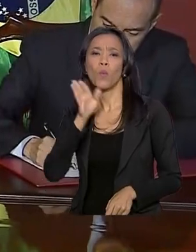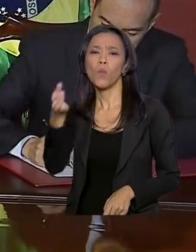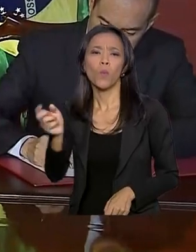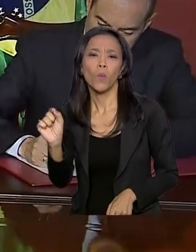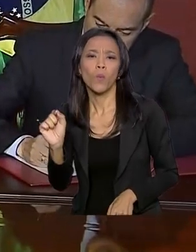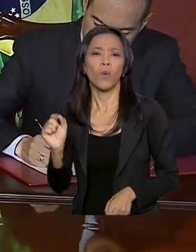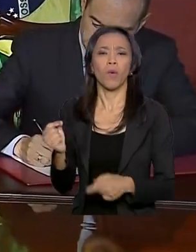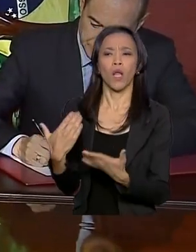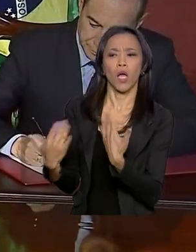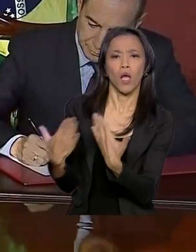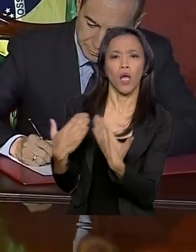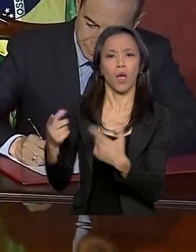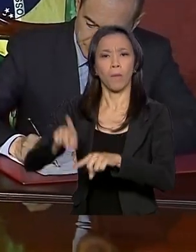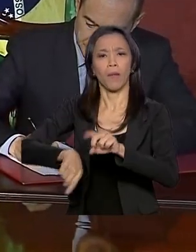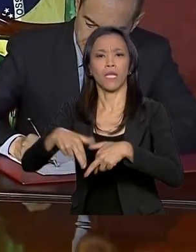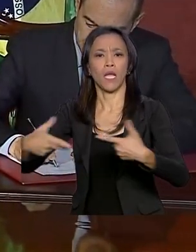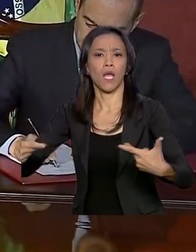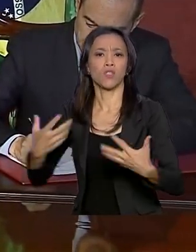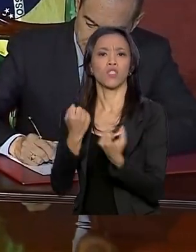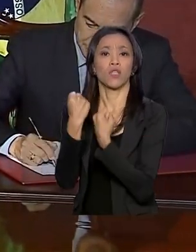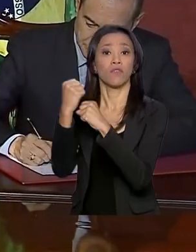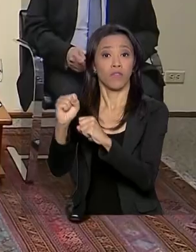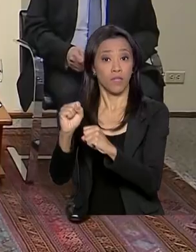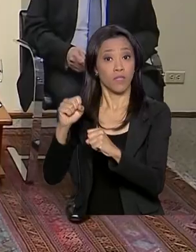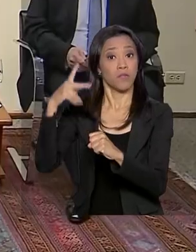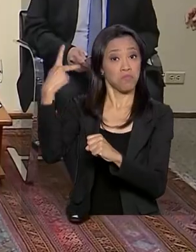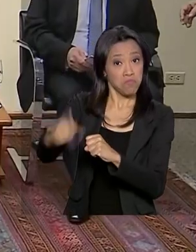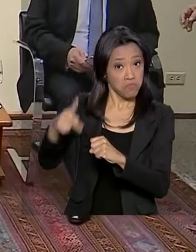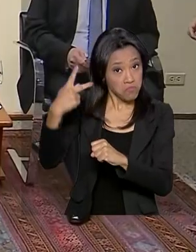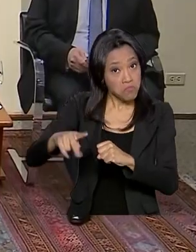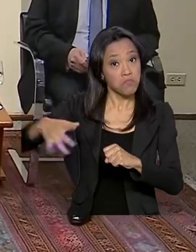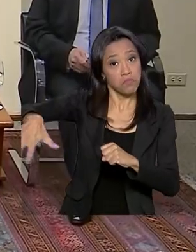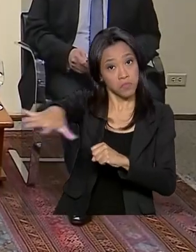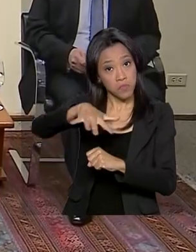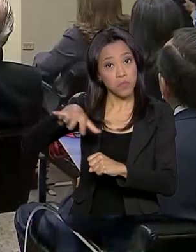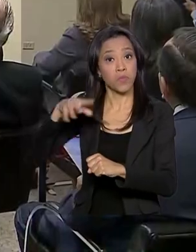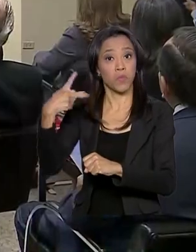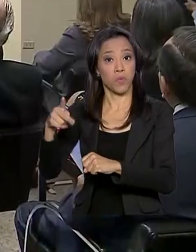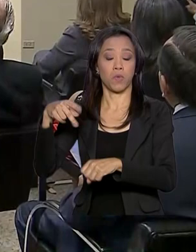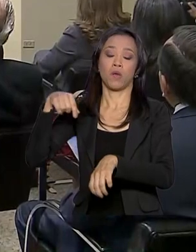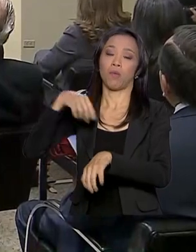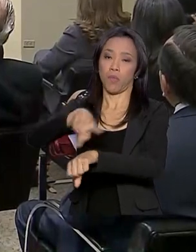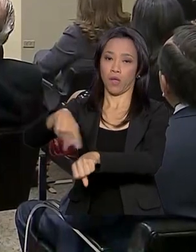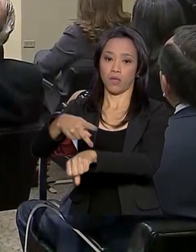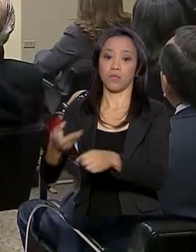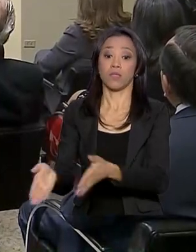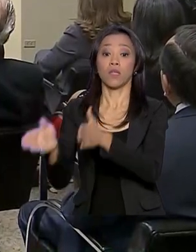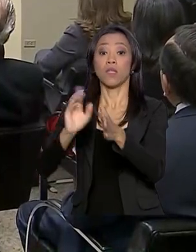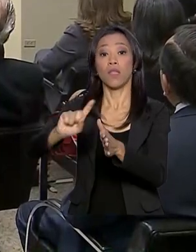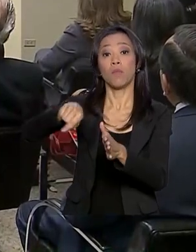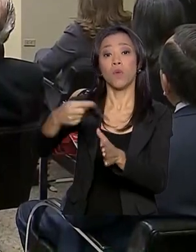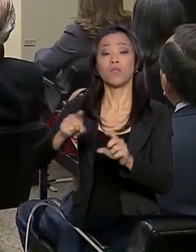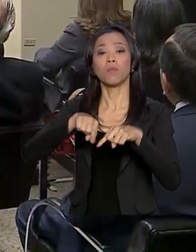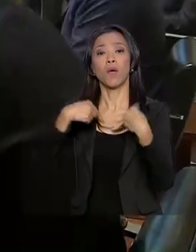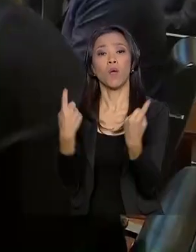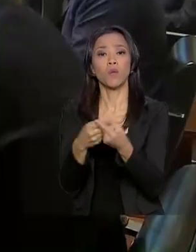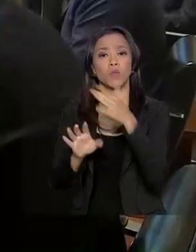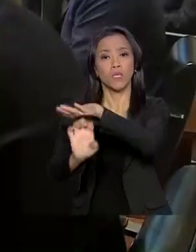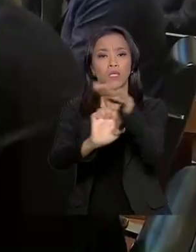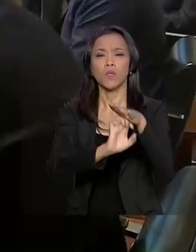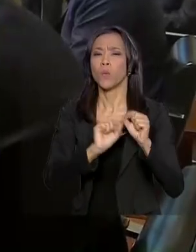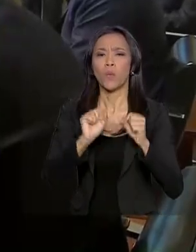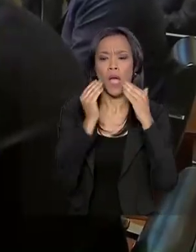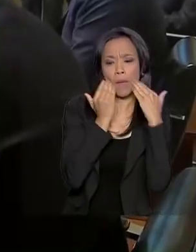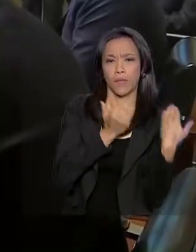venda de material de defesa do Brasil para a Marinha Peruana. Em seguida, Mourão participou de um encontro com empresários e investidores para apresentar as